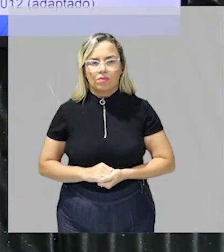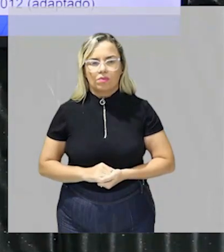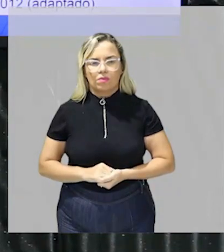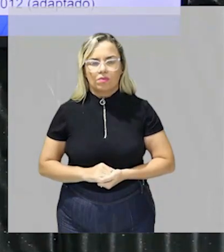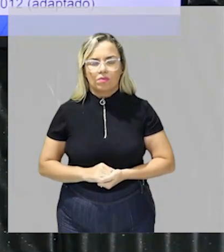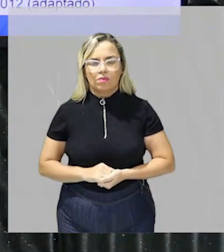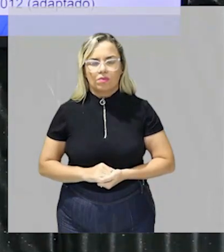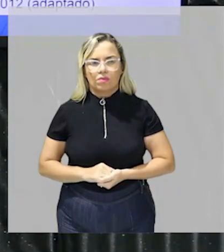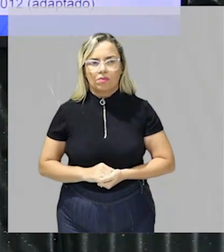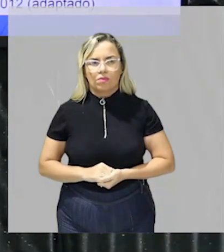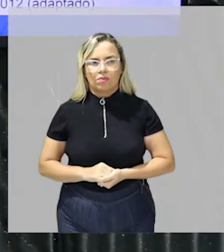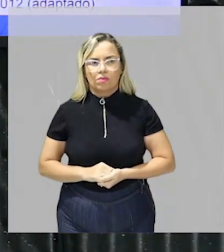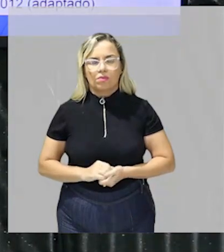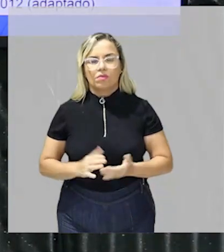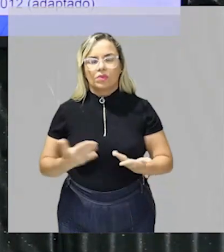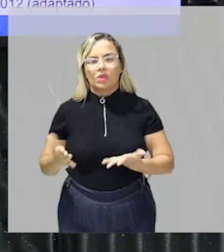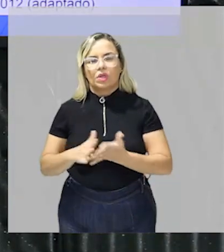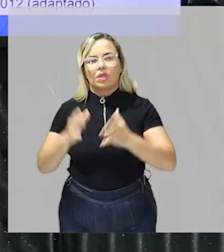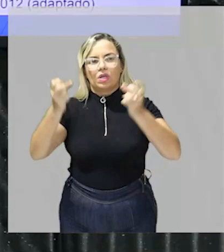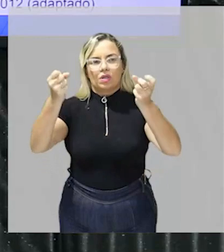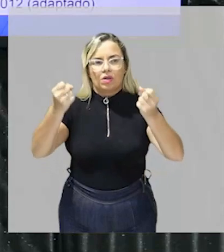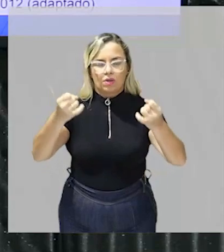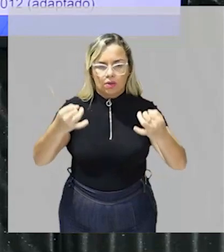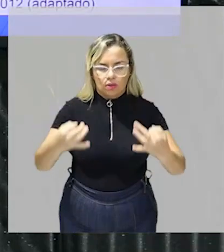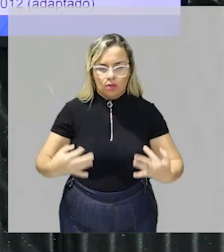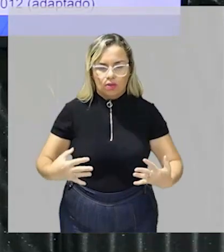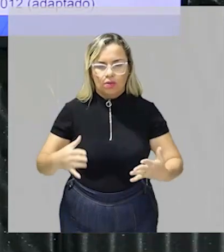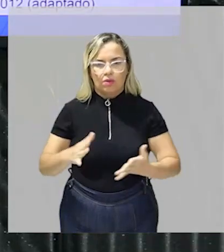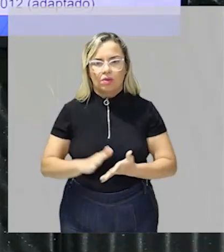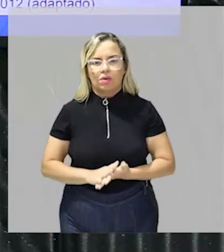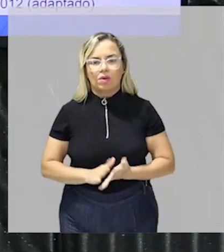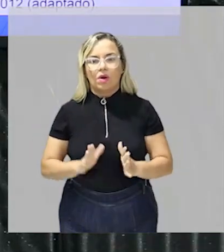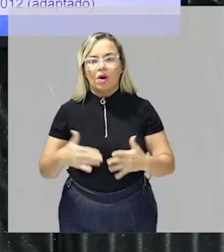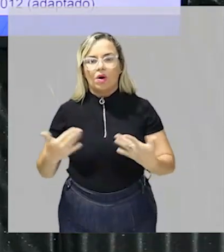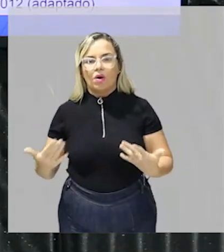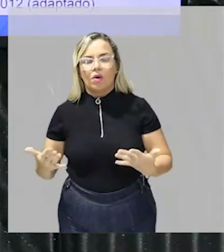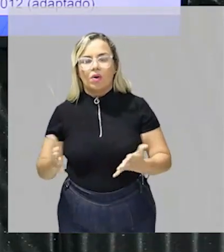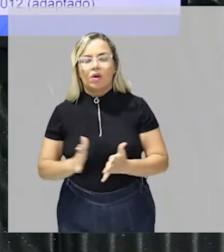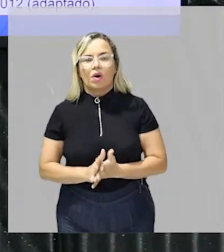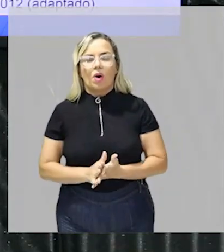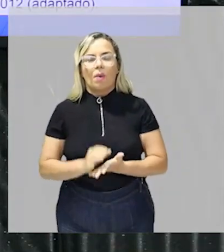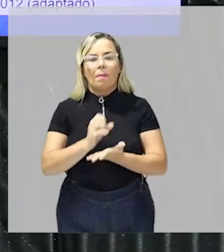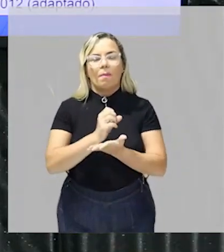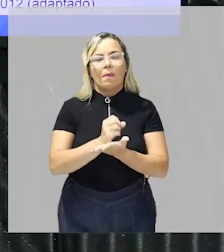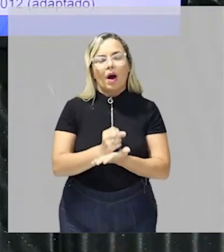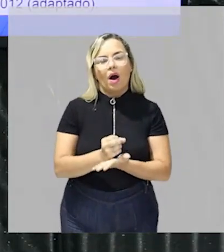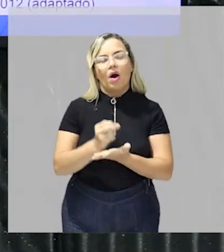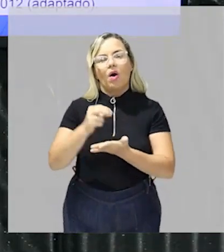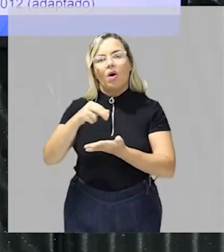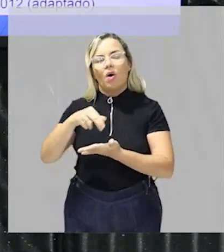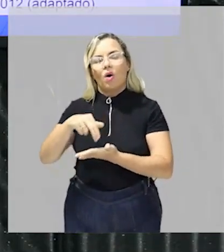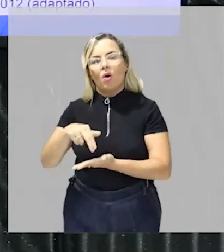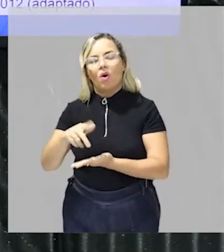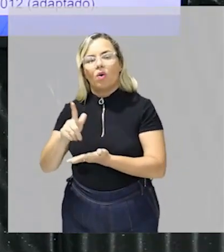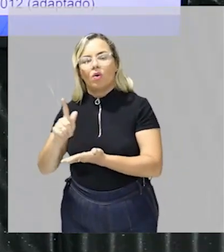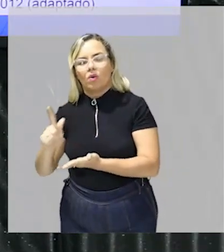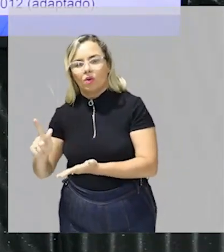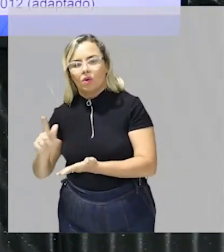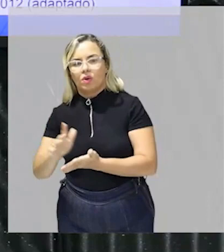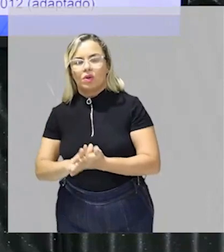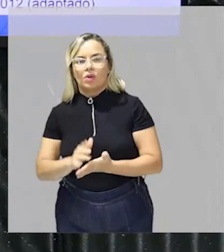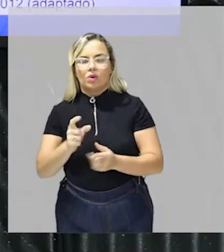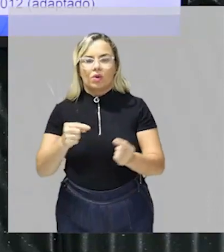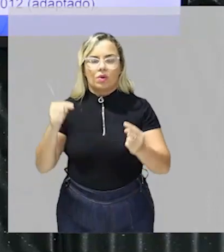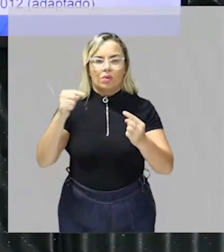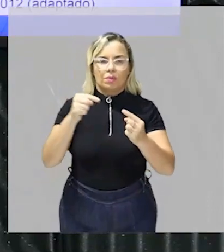realizam as ONG então estou falando aqui de ex solidária é uma ONG tá é uma ONG com fins